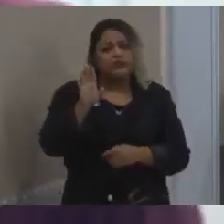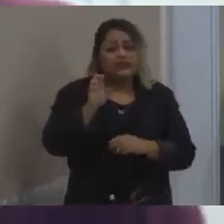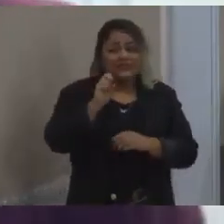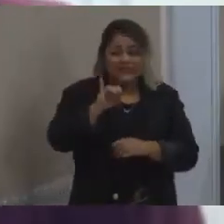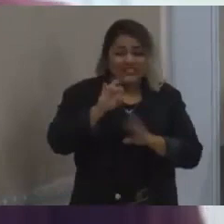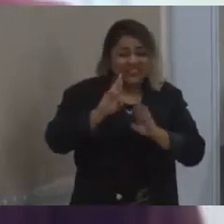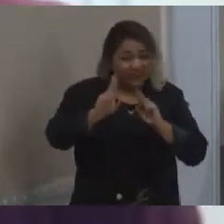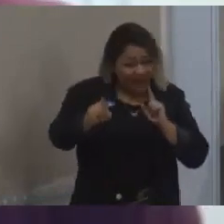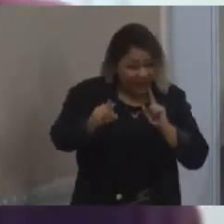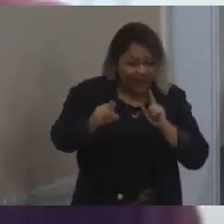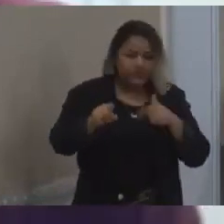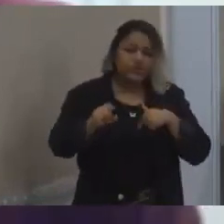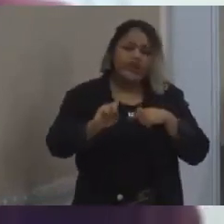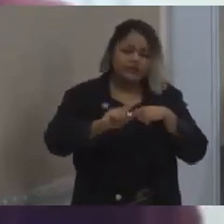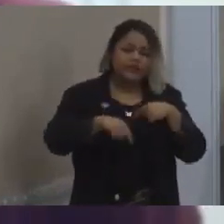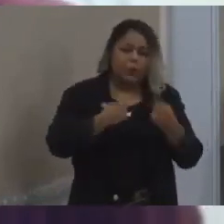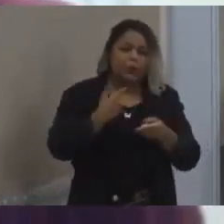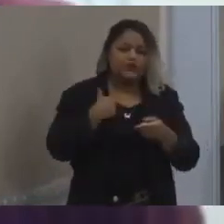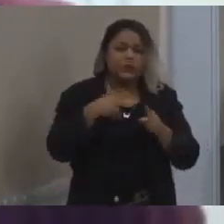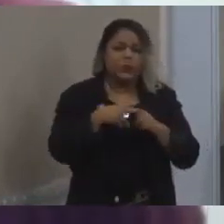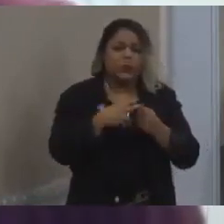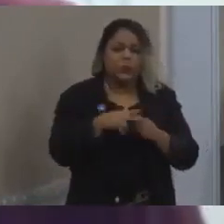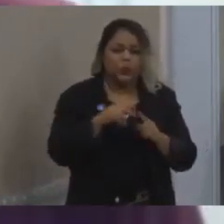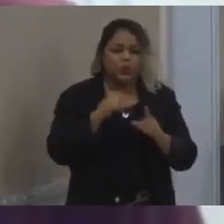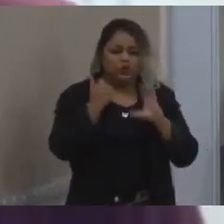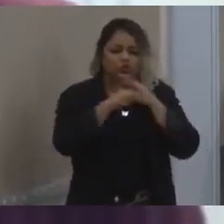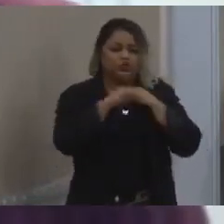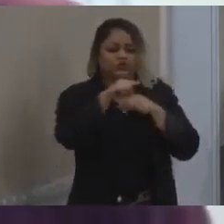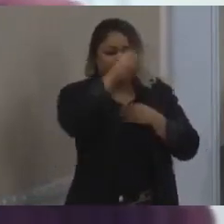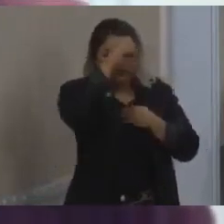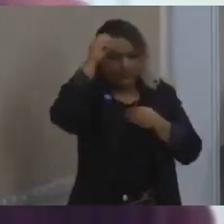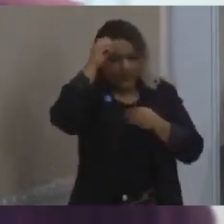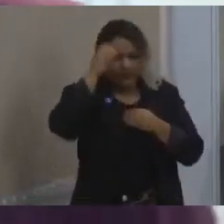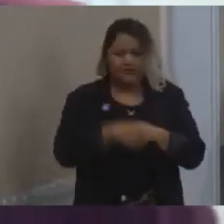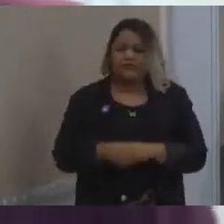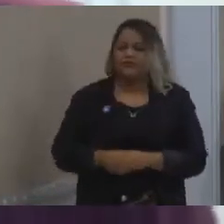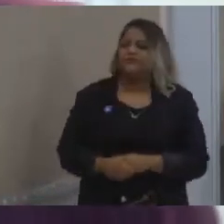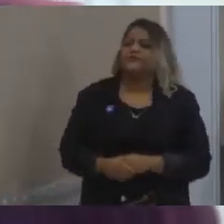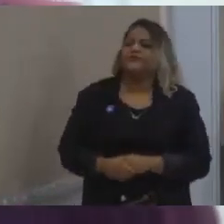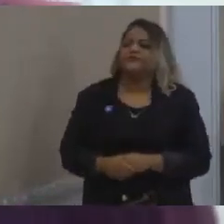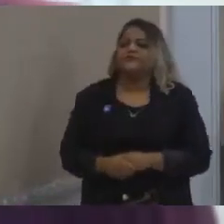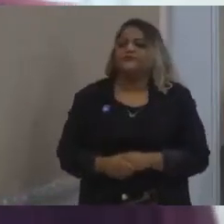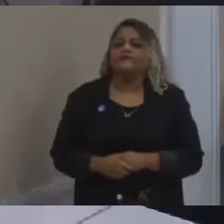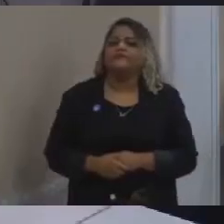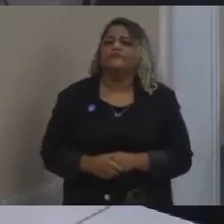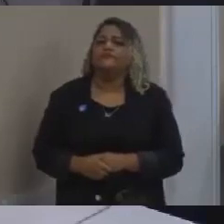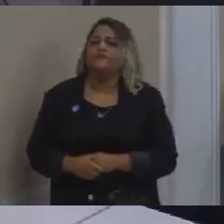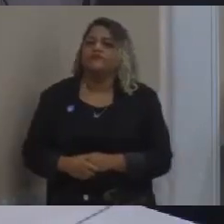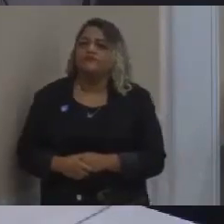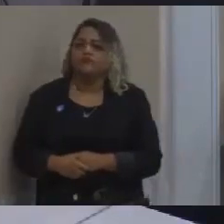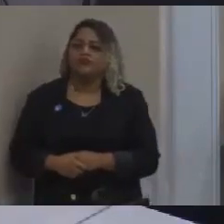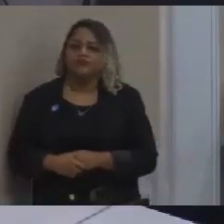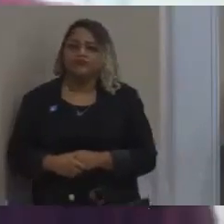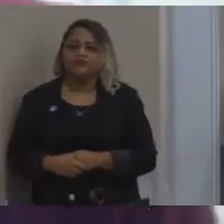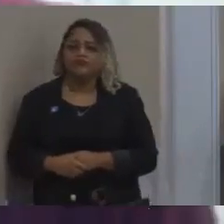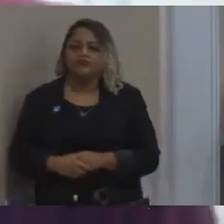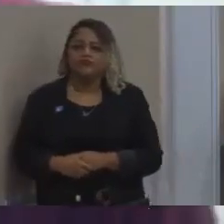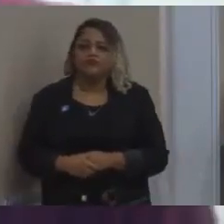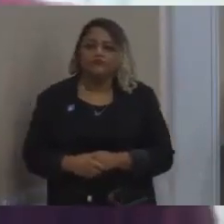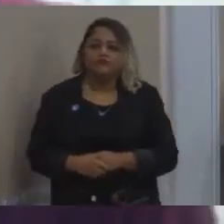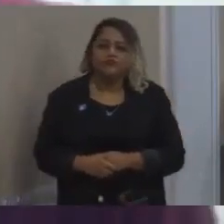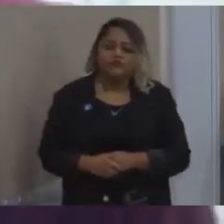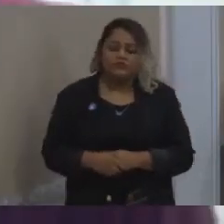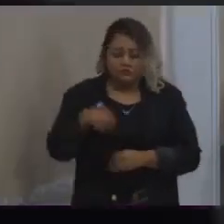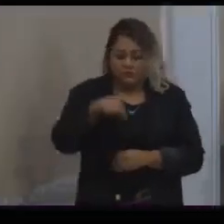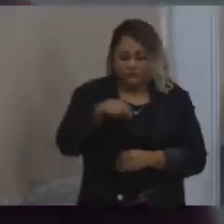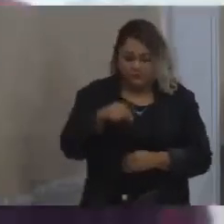comprometo a corrigir e caminhar aí para a Câmara, tá? Até onde eu tenho informação, a produção de lidar as lá é para